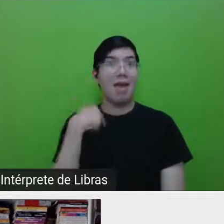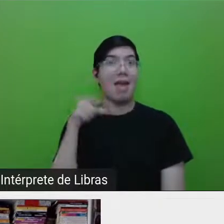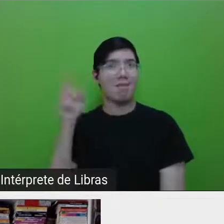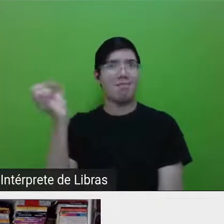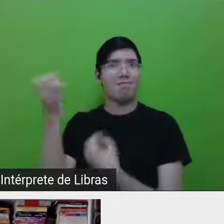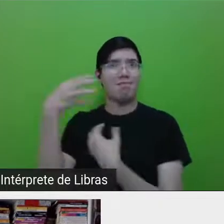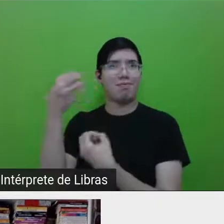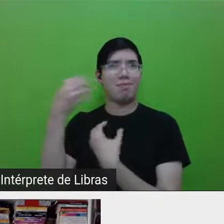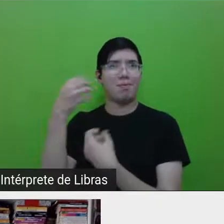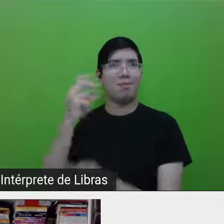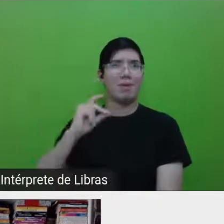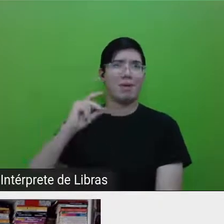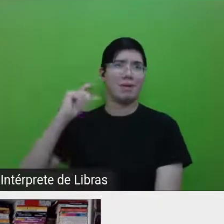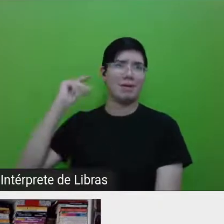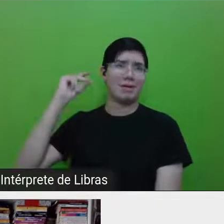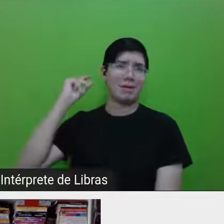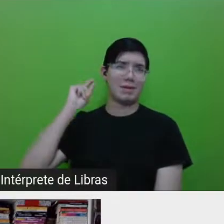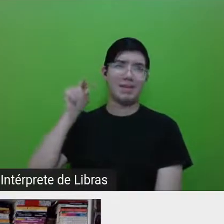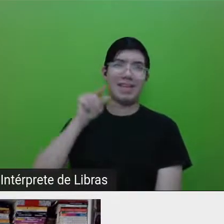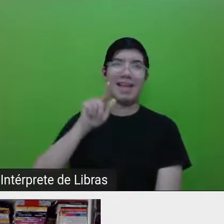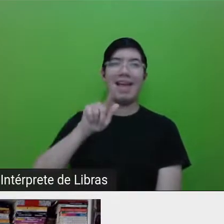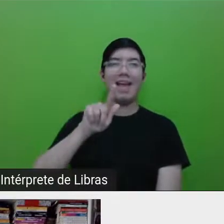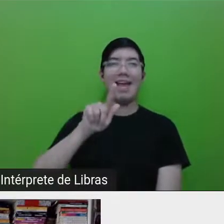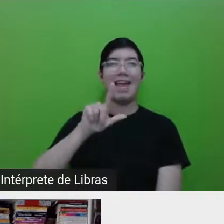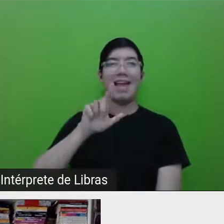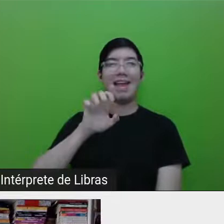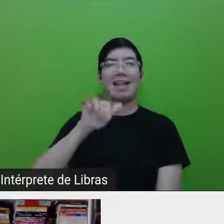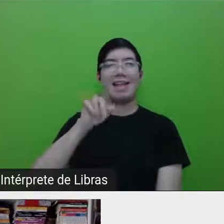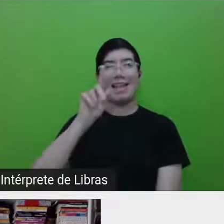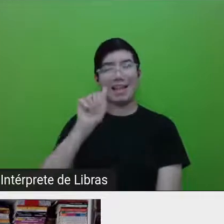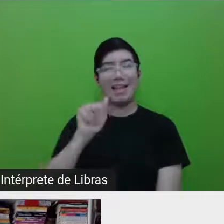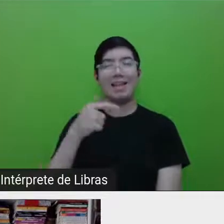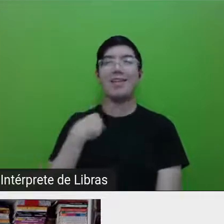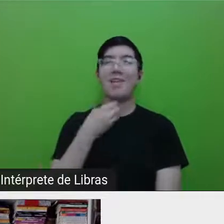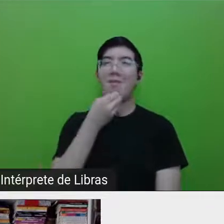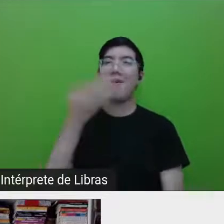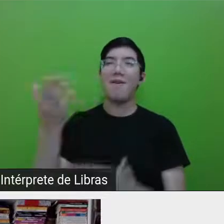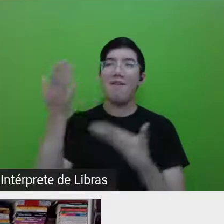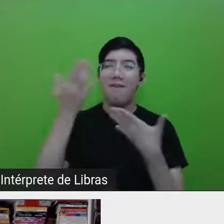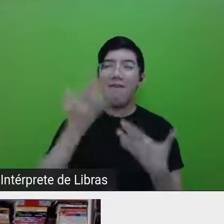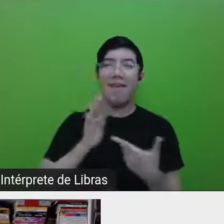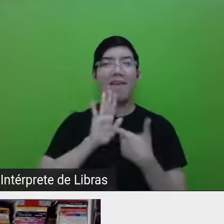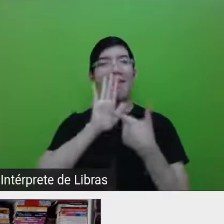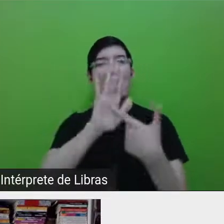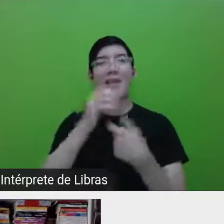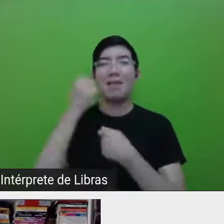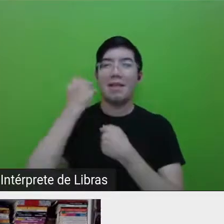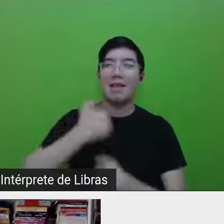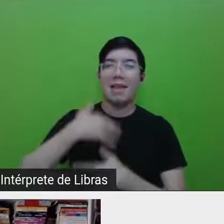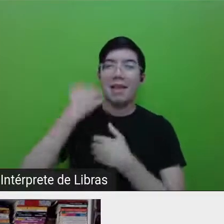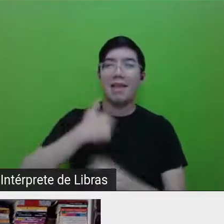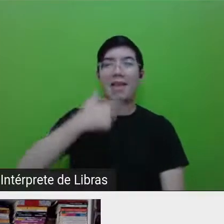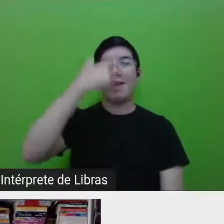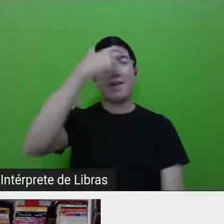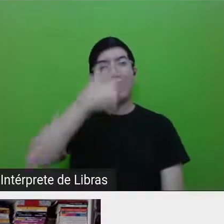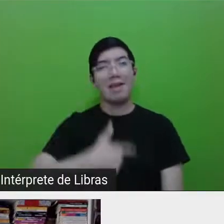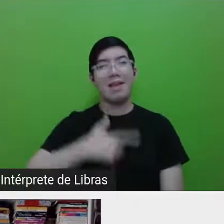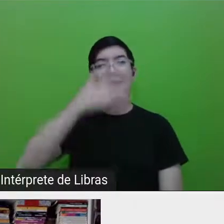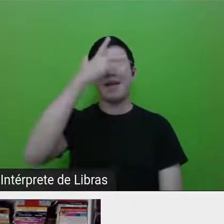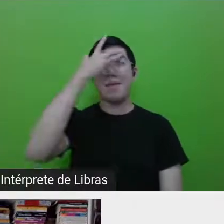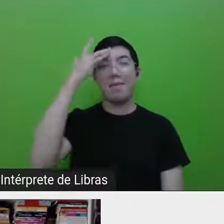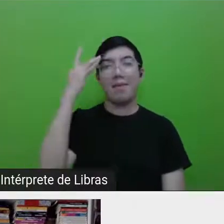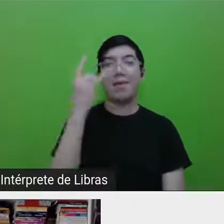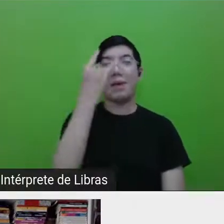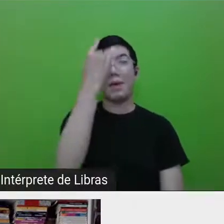atrás. Gleida, seja bem-vinda. Se apresenta e se descreva para as pessoas que escutam o Travessias e não